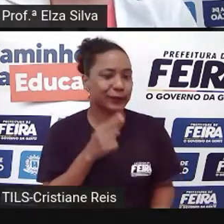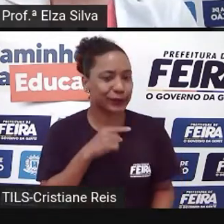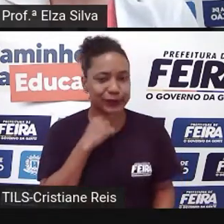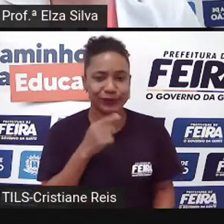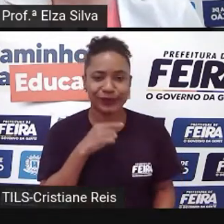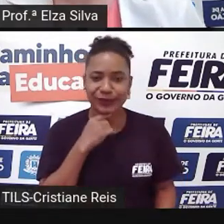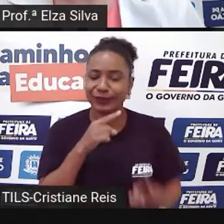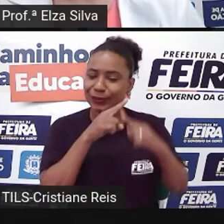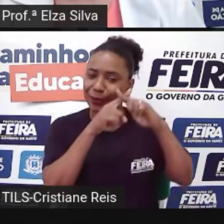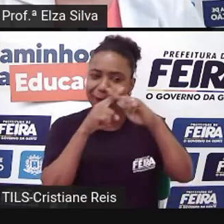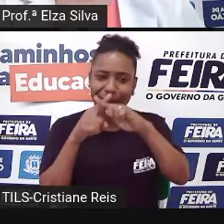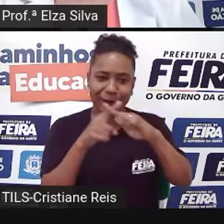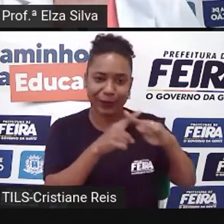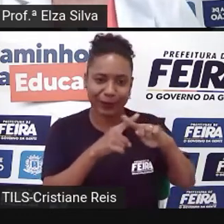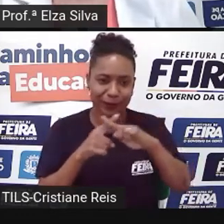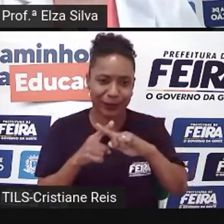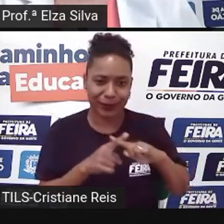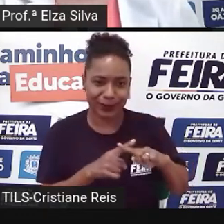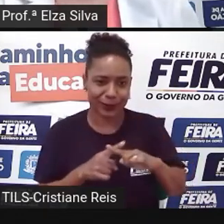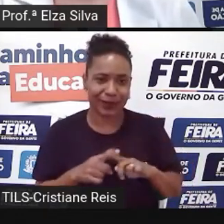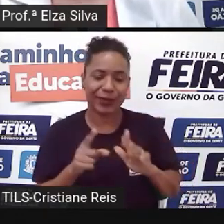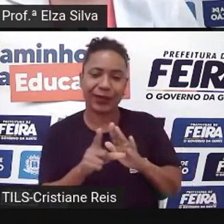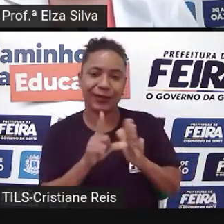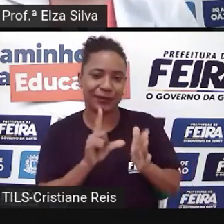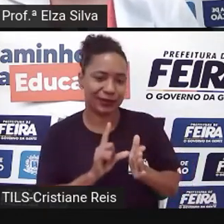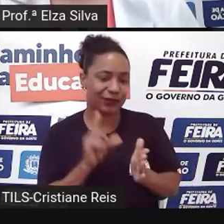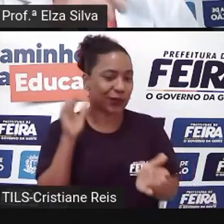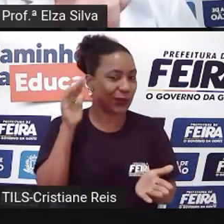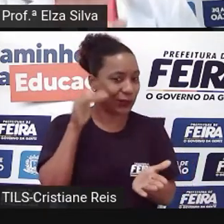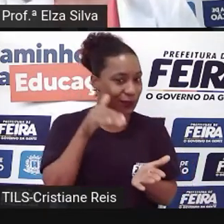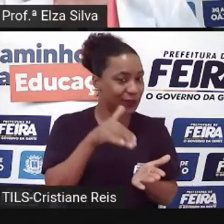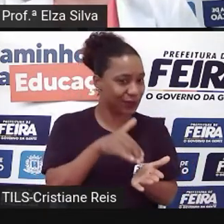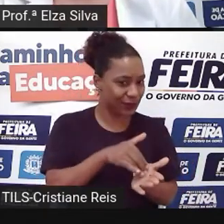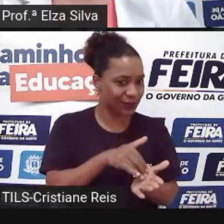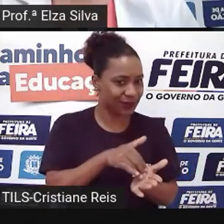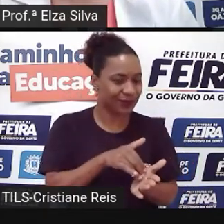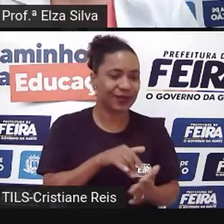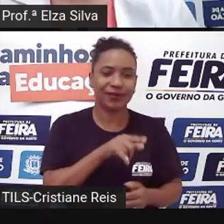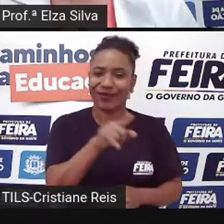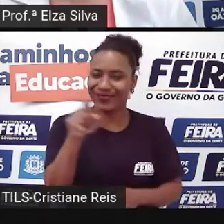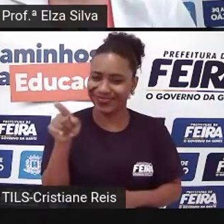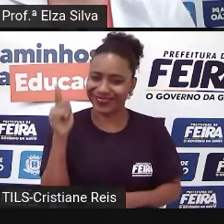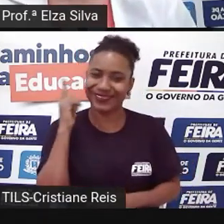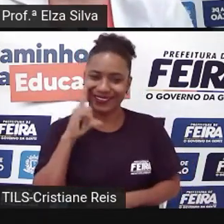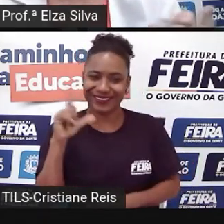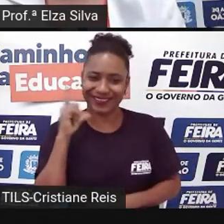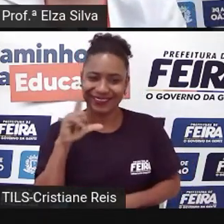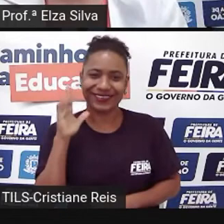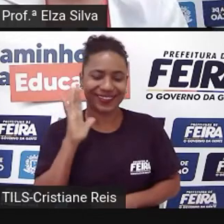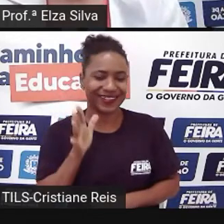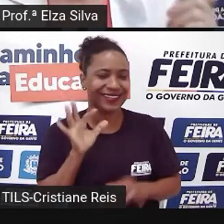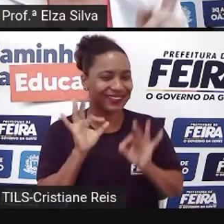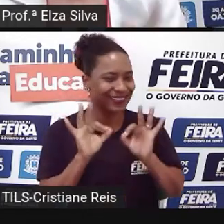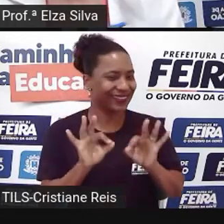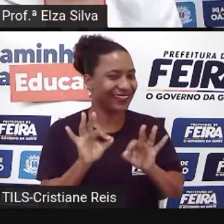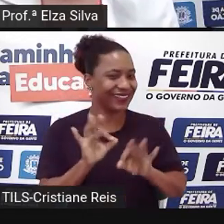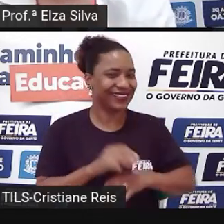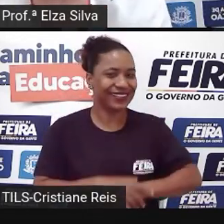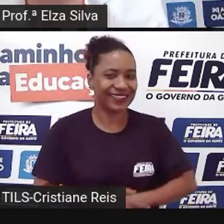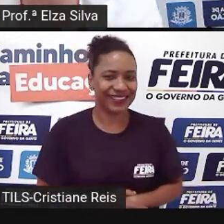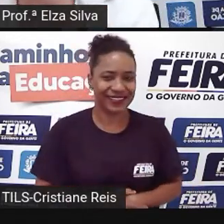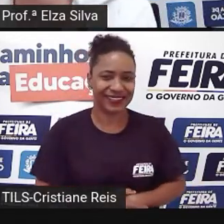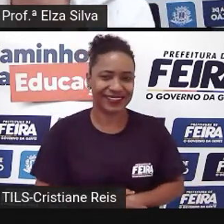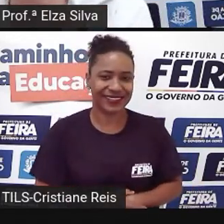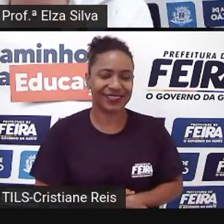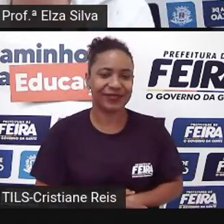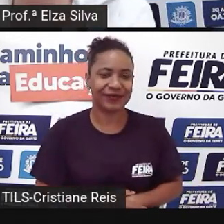fechar O bingo antes Eu sempre fico por último Mas eu tenho certeza Que vocês já conseguiram Preencher esse tatabelo To have a